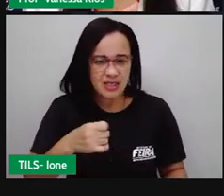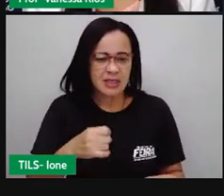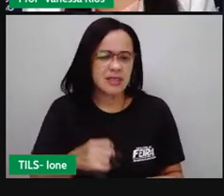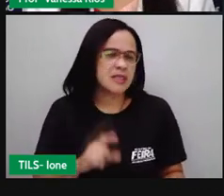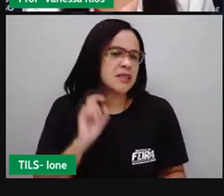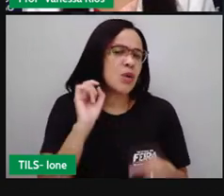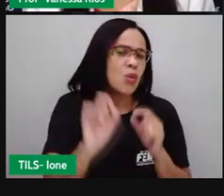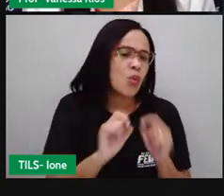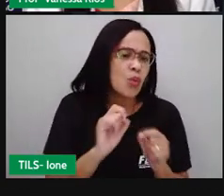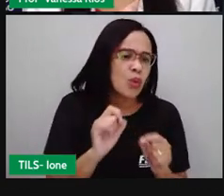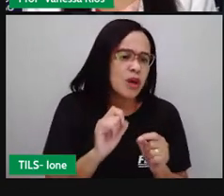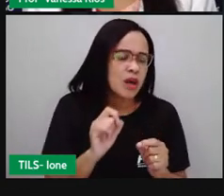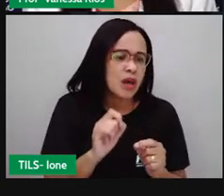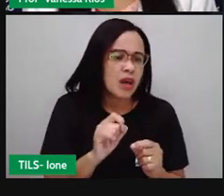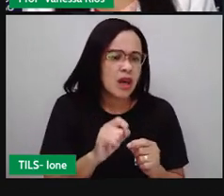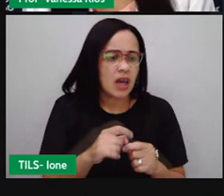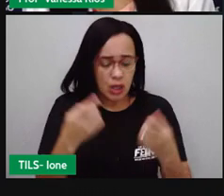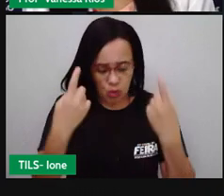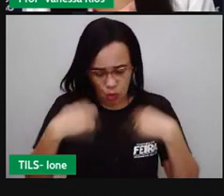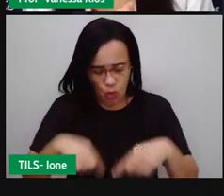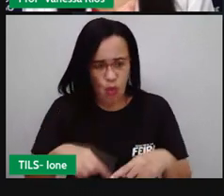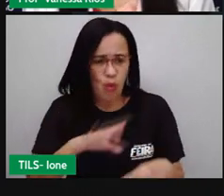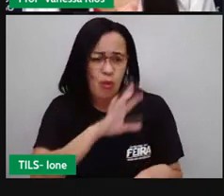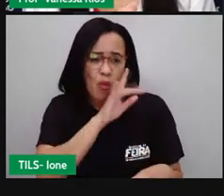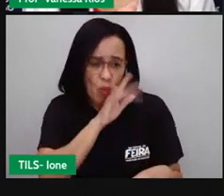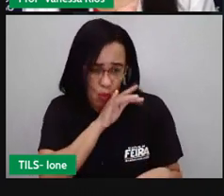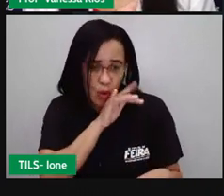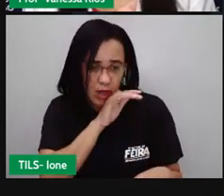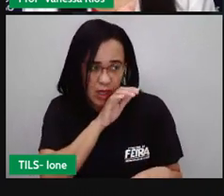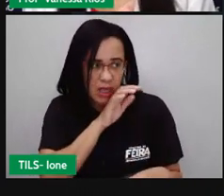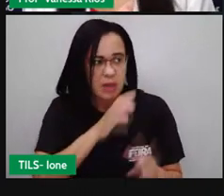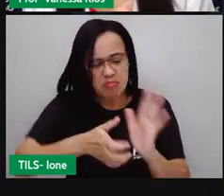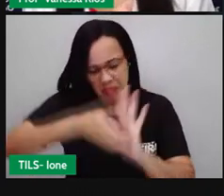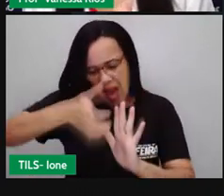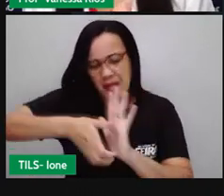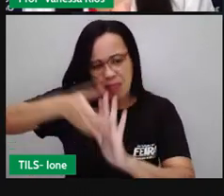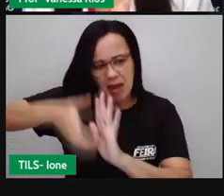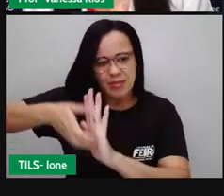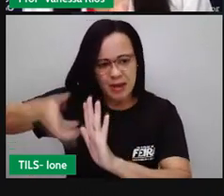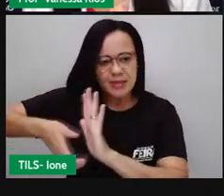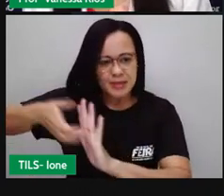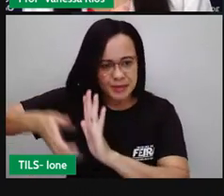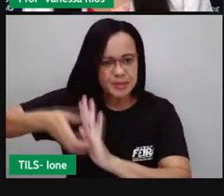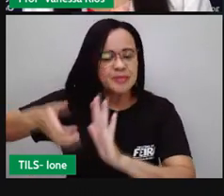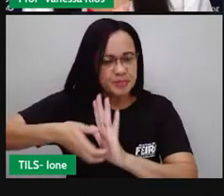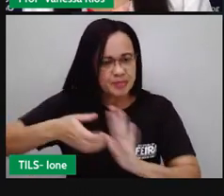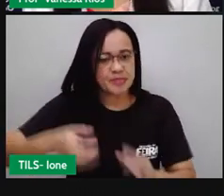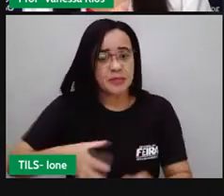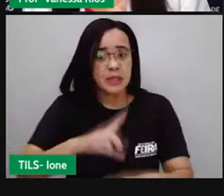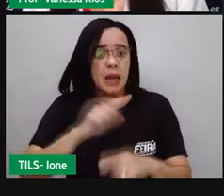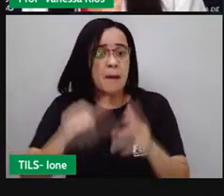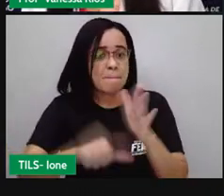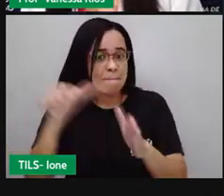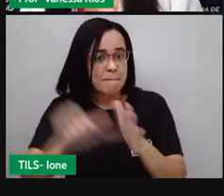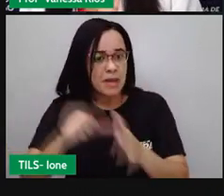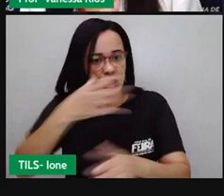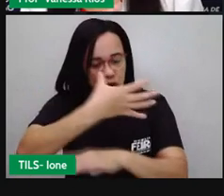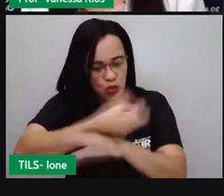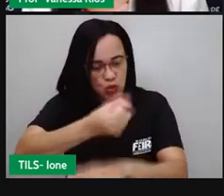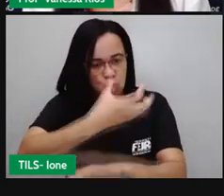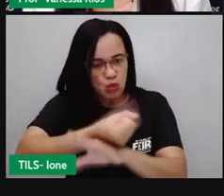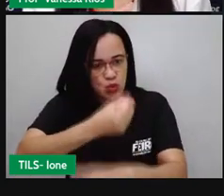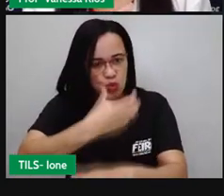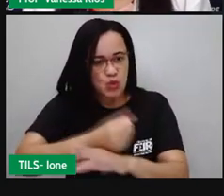sangue, né? Não serviu para o nosso corpo, que é filtrado aí pelos rins e aí está sendo